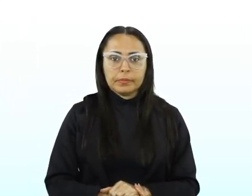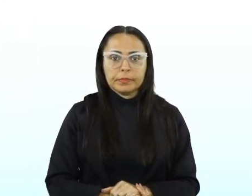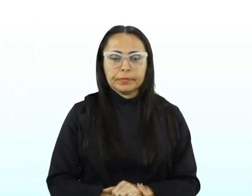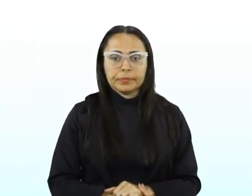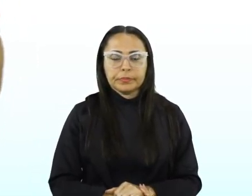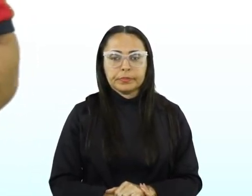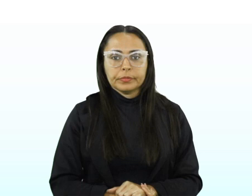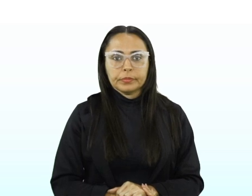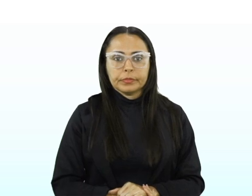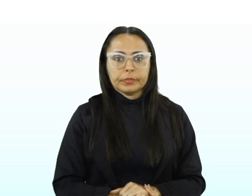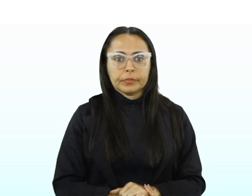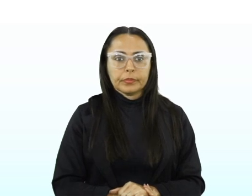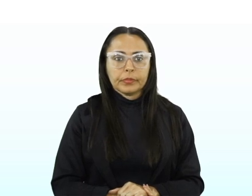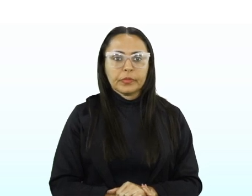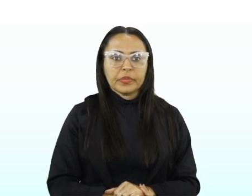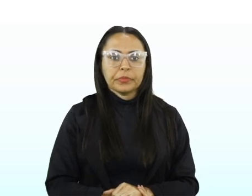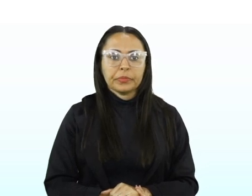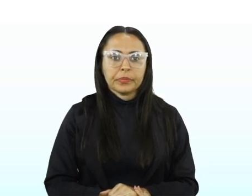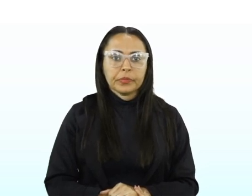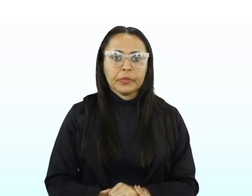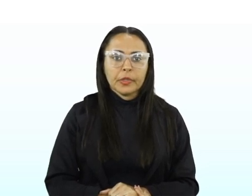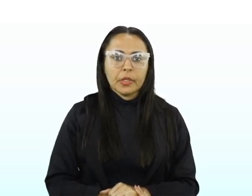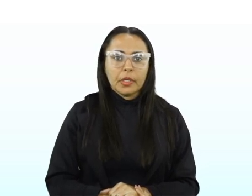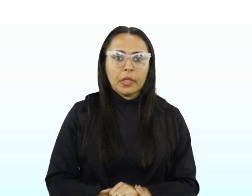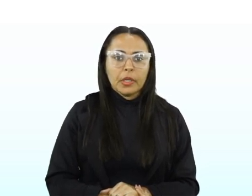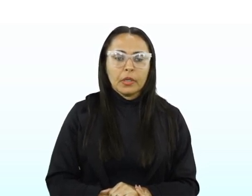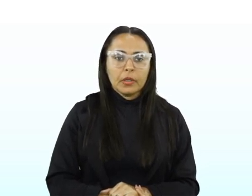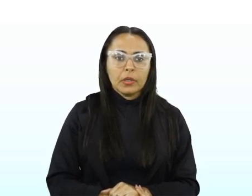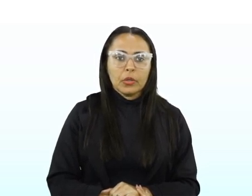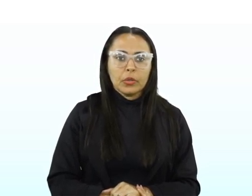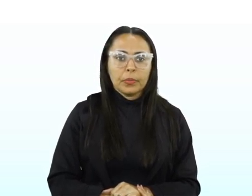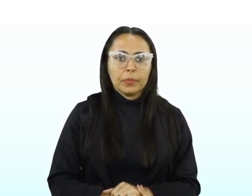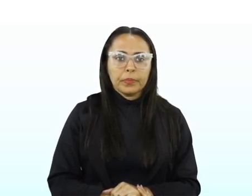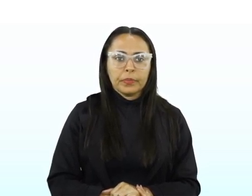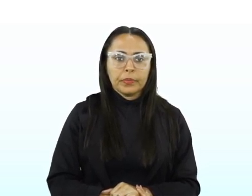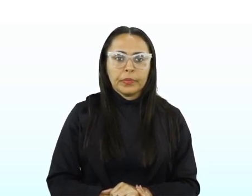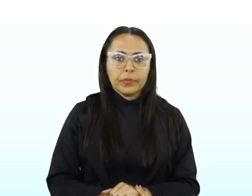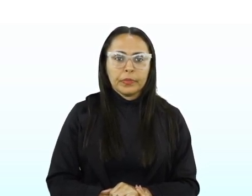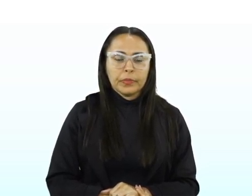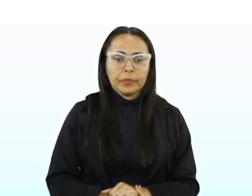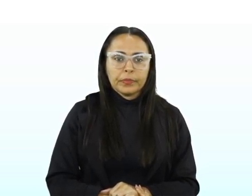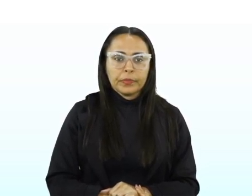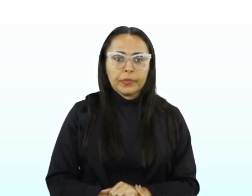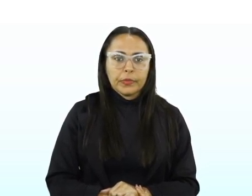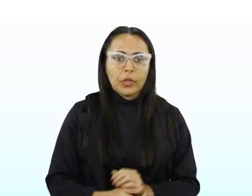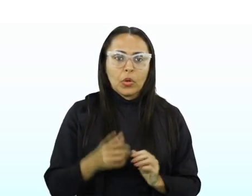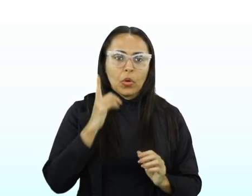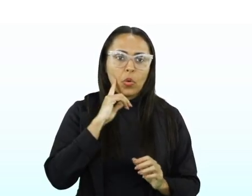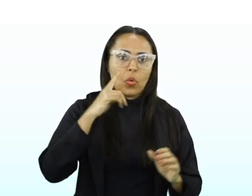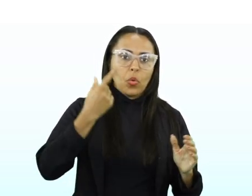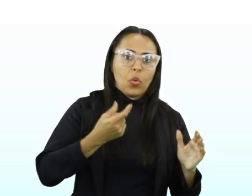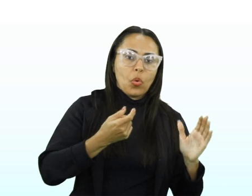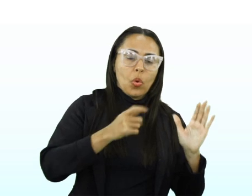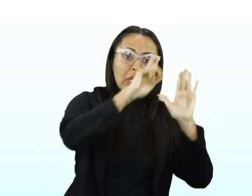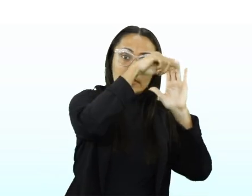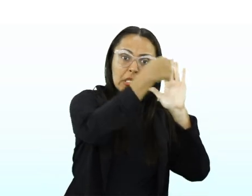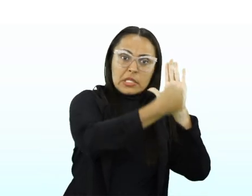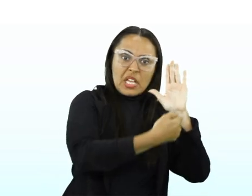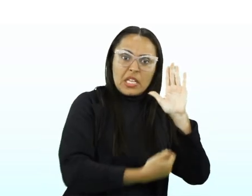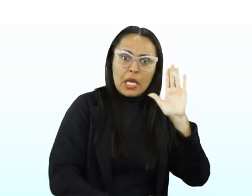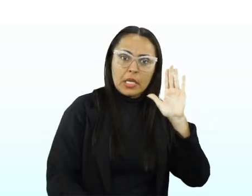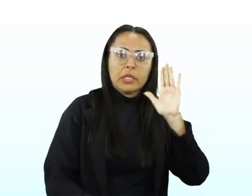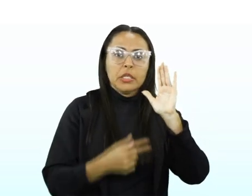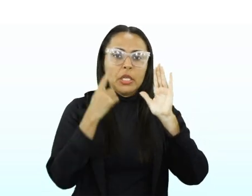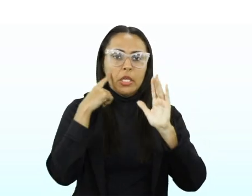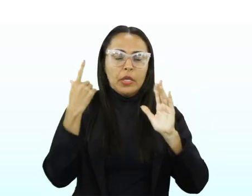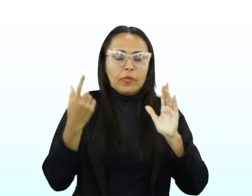Então, veja só. Narrativo e descritivo. Tipologia. O dissertativo, o texto dissertativo, esse é o que